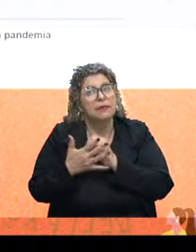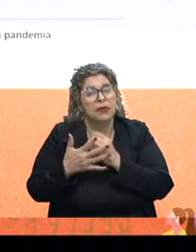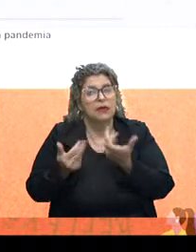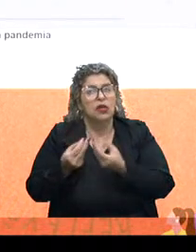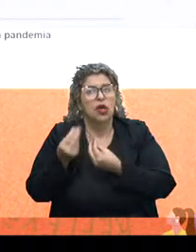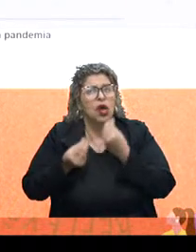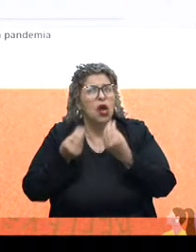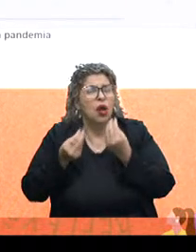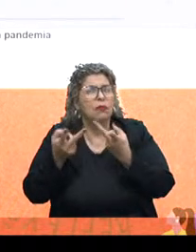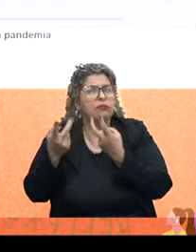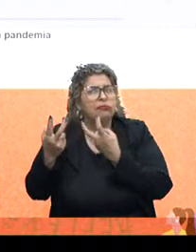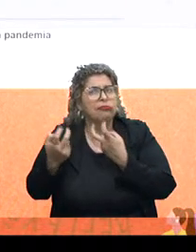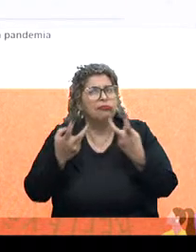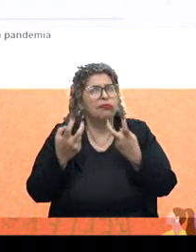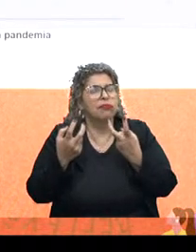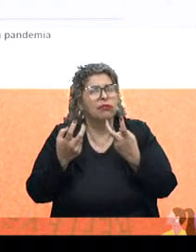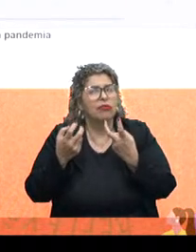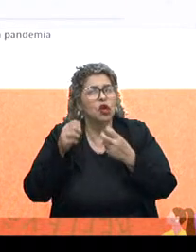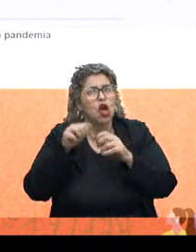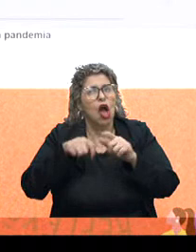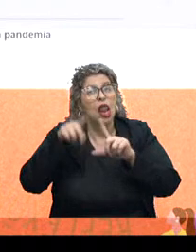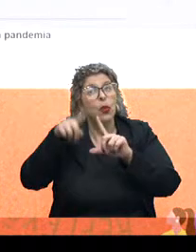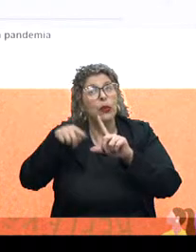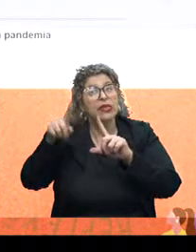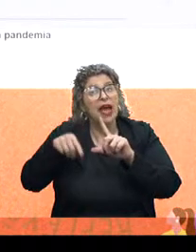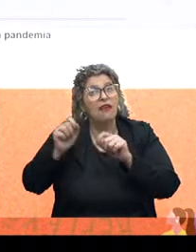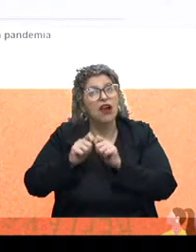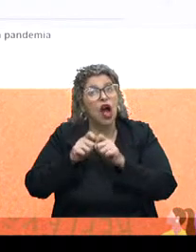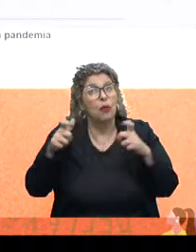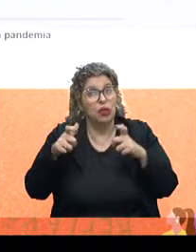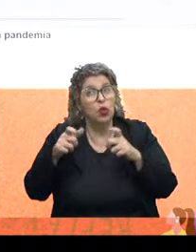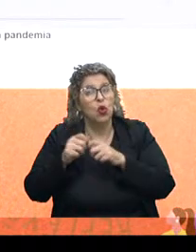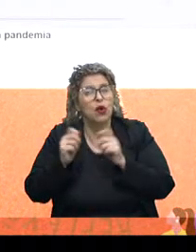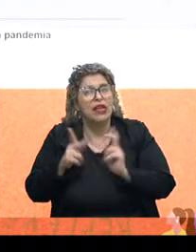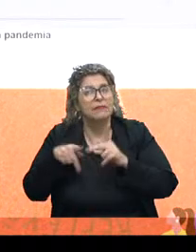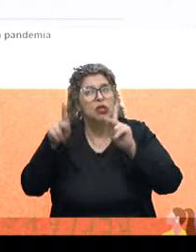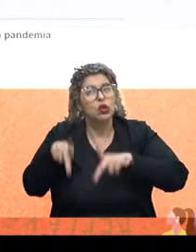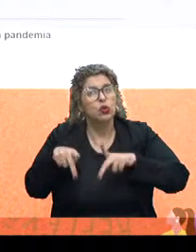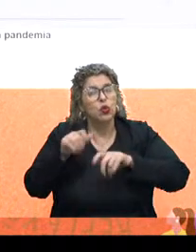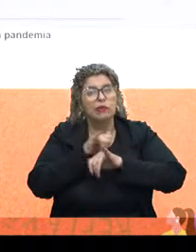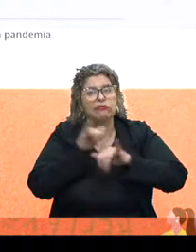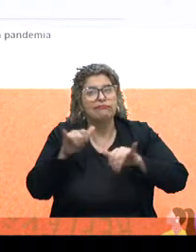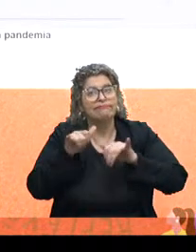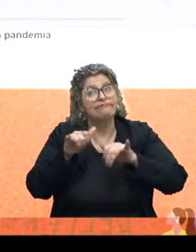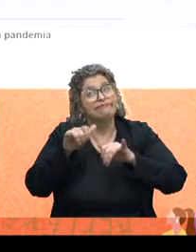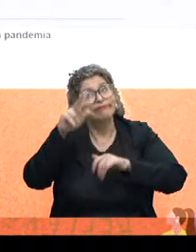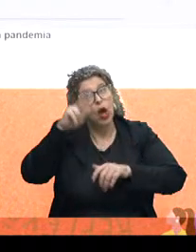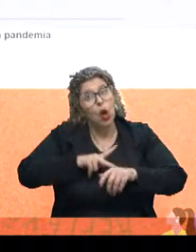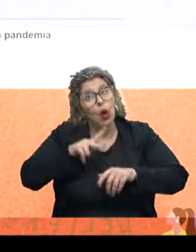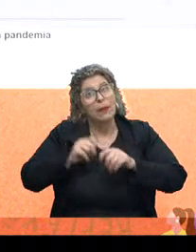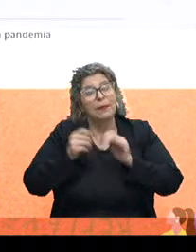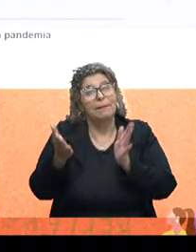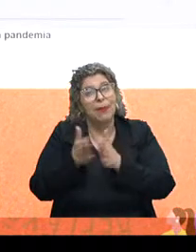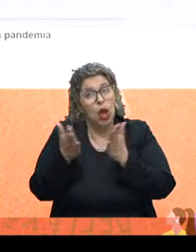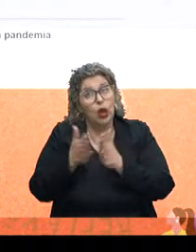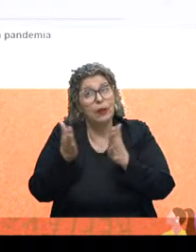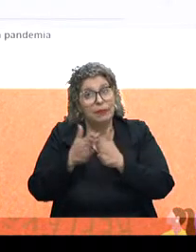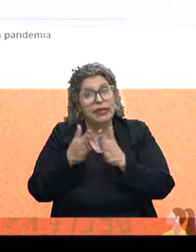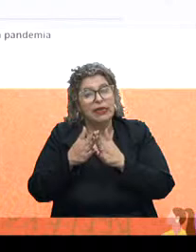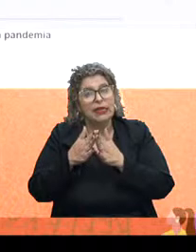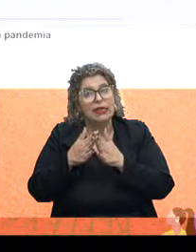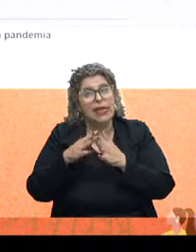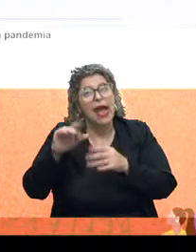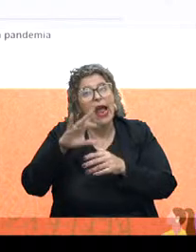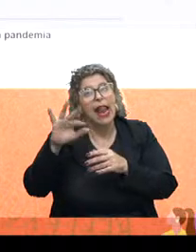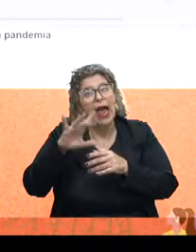O que a gente verificou quando a gente olha os gráficos? Aumentou as pessoas que se declaram como pobre, classe